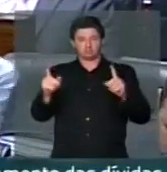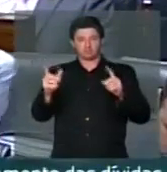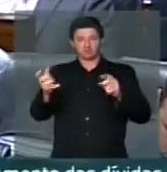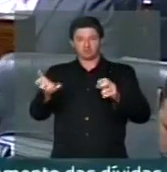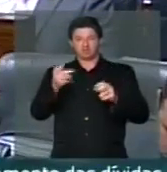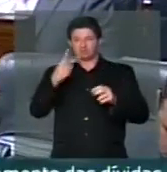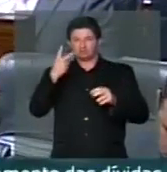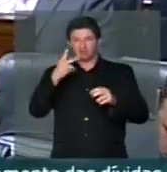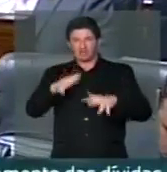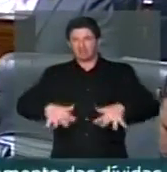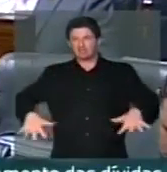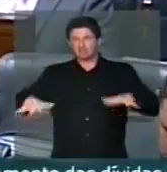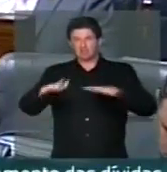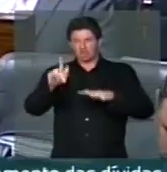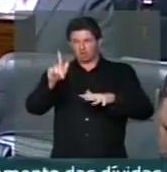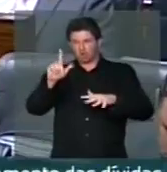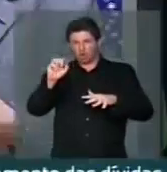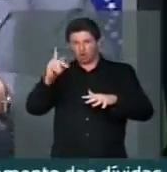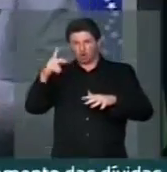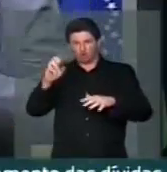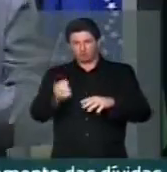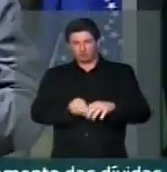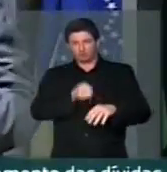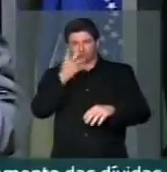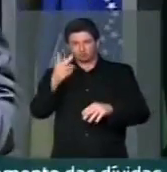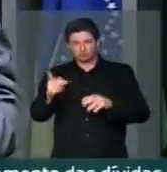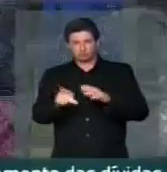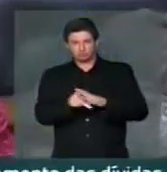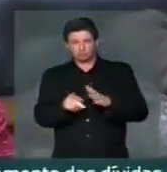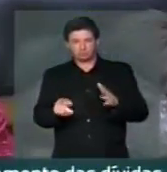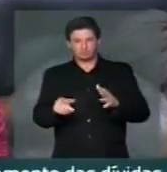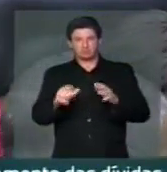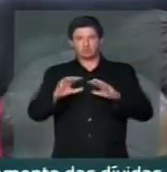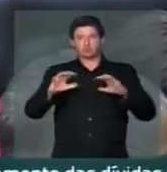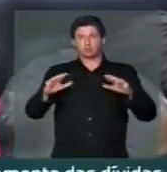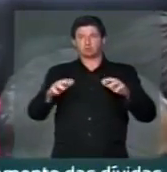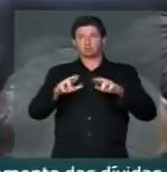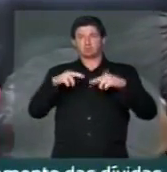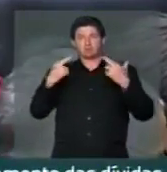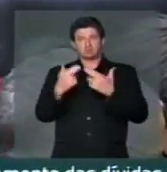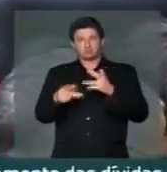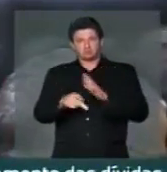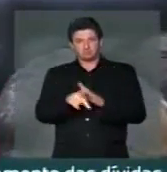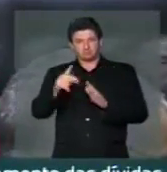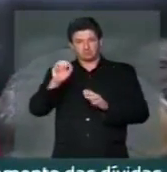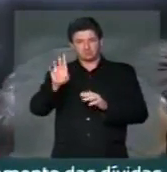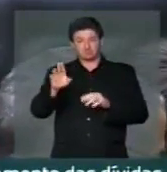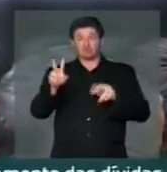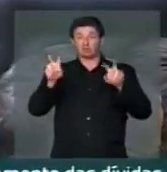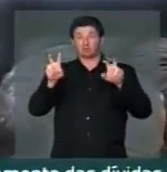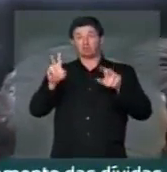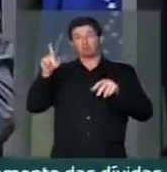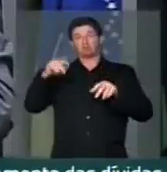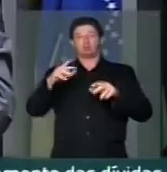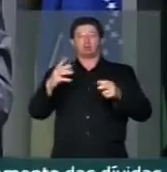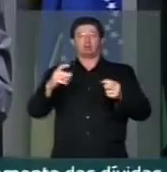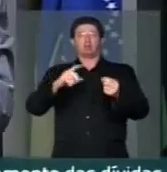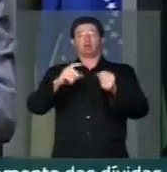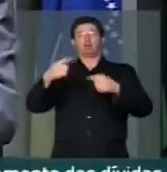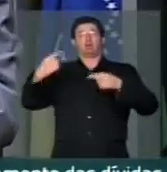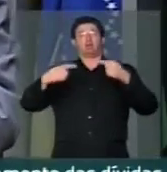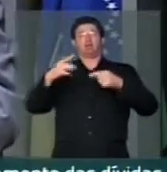transformar em golpes discursos de uma convenção onde geralmente os temas são acalorados,